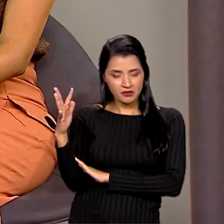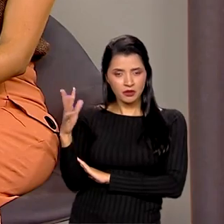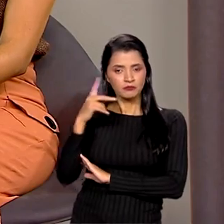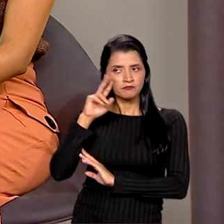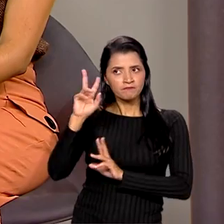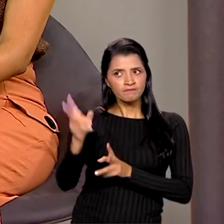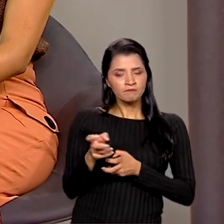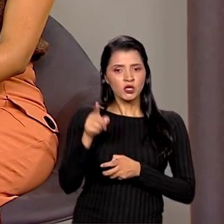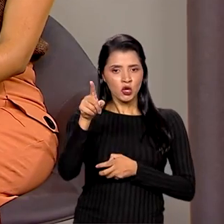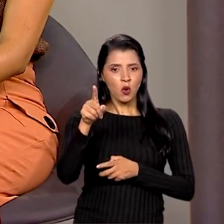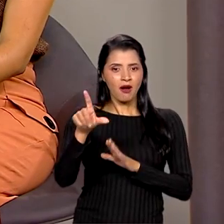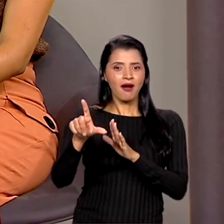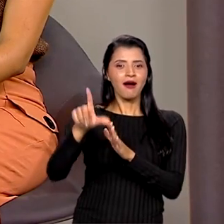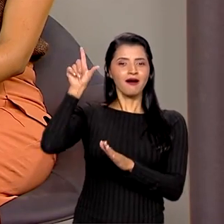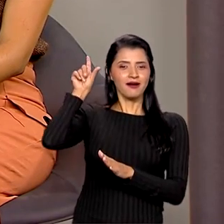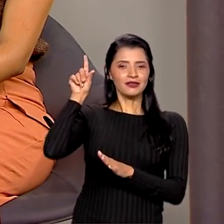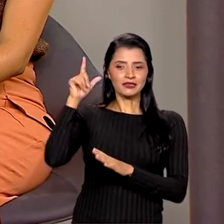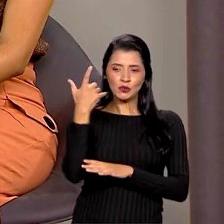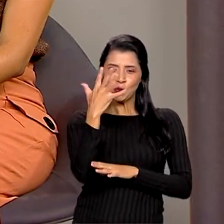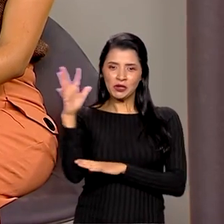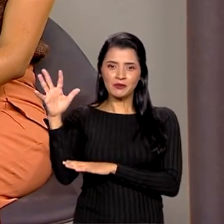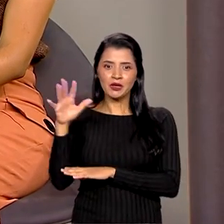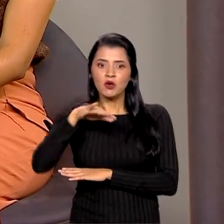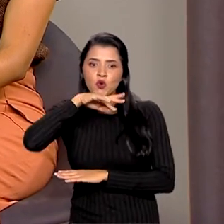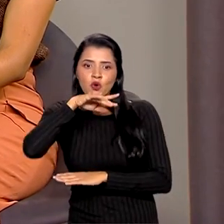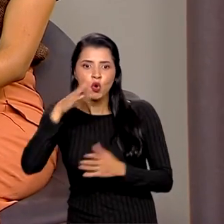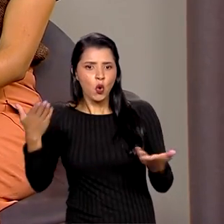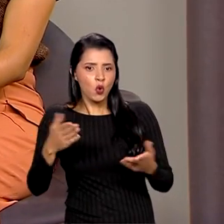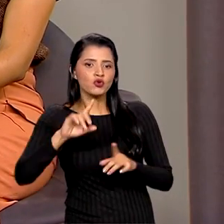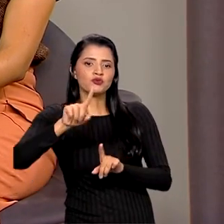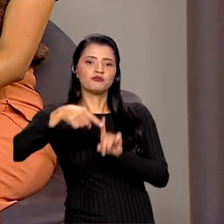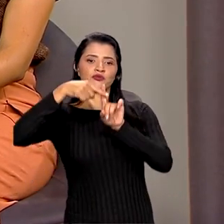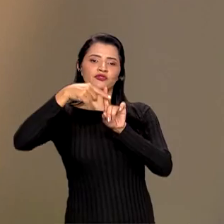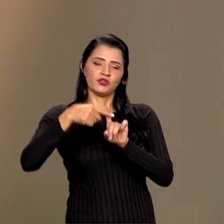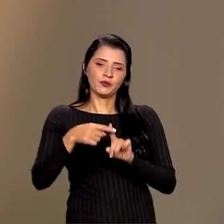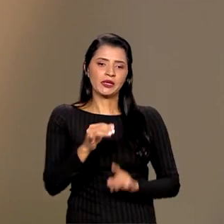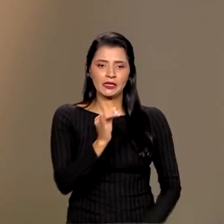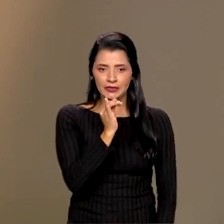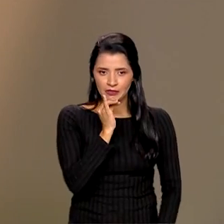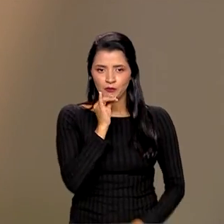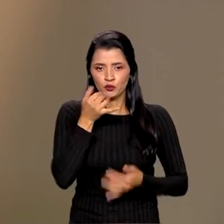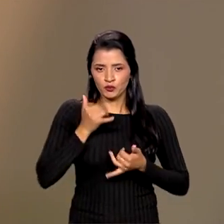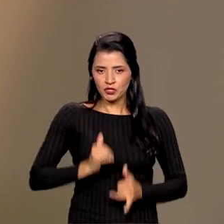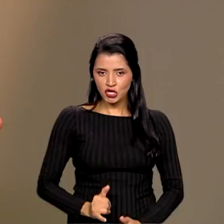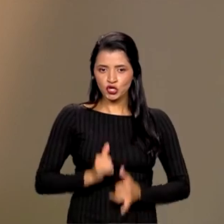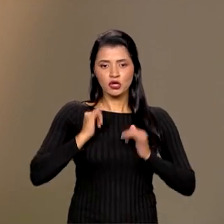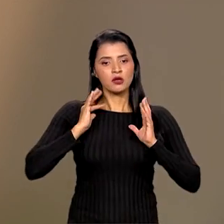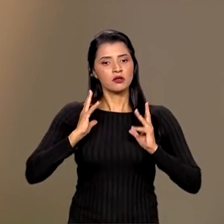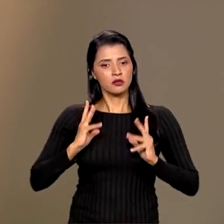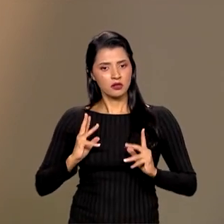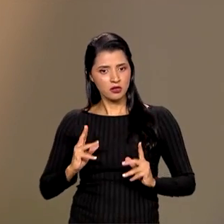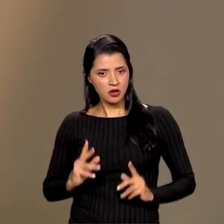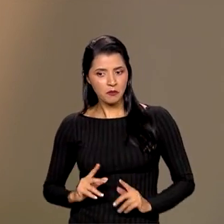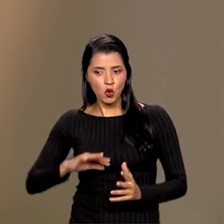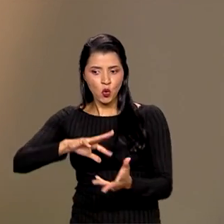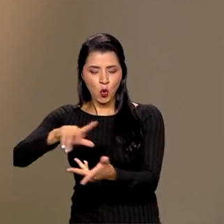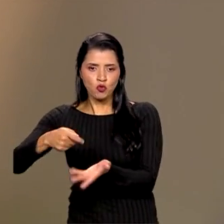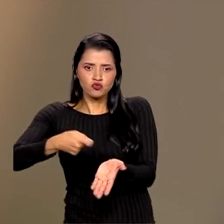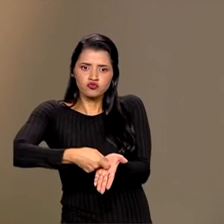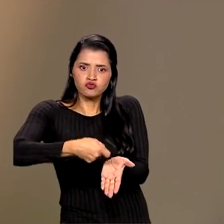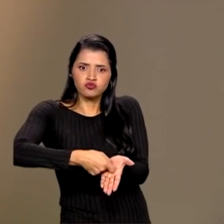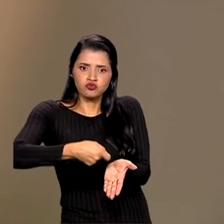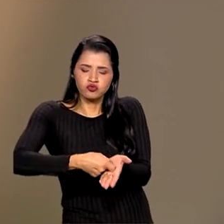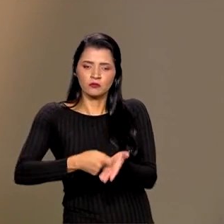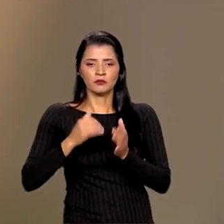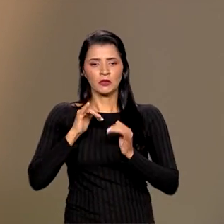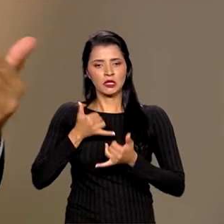uma adversidade lá atrás, hoje é um fator positivo. Então, por exemplo, a questão da energia limpa, que é uma imposição do mundo. A energia eólica,